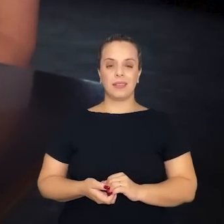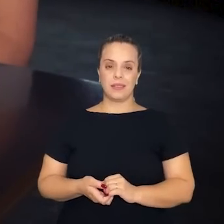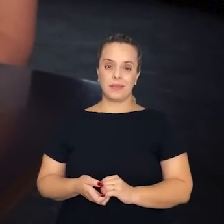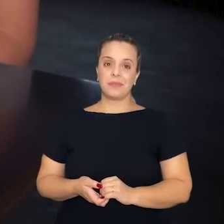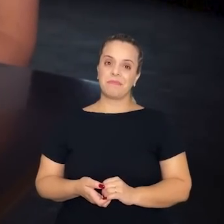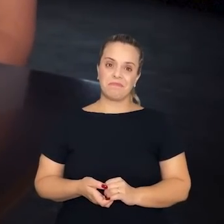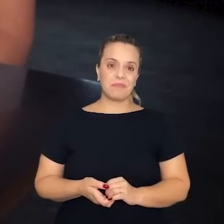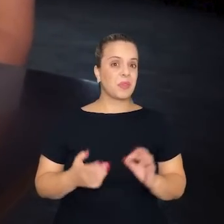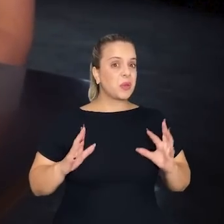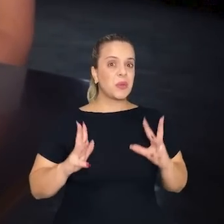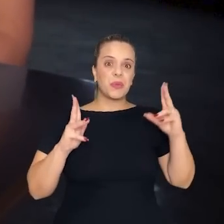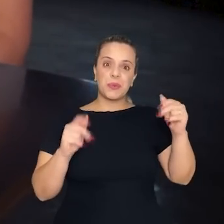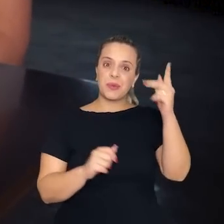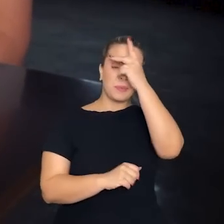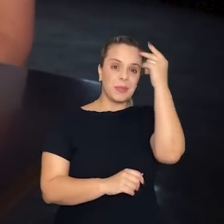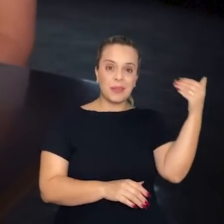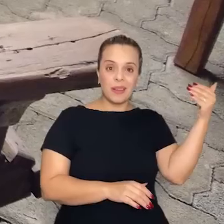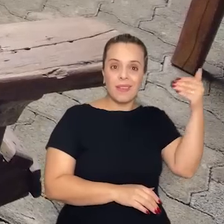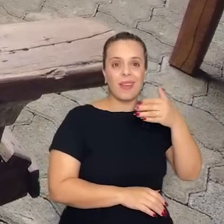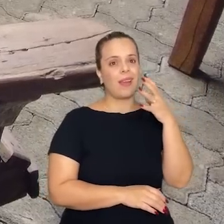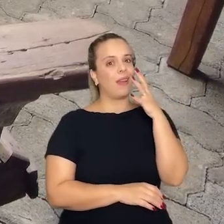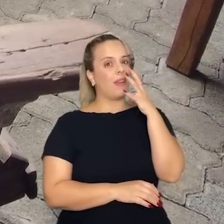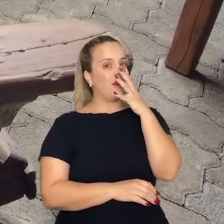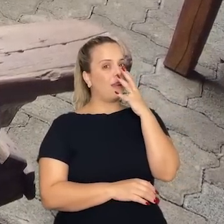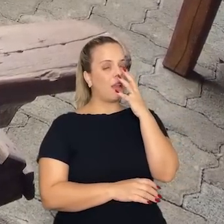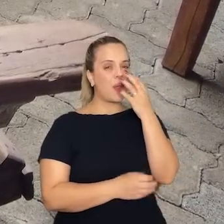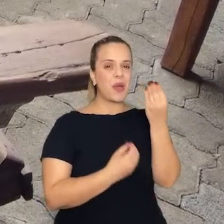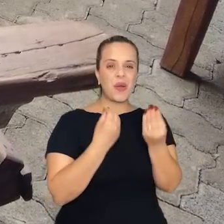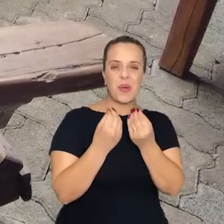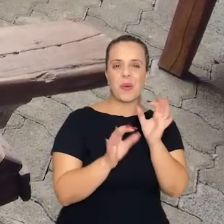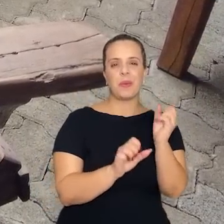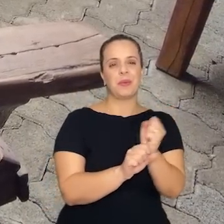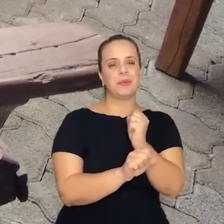Todo mundo que vem aqui fica encantado com a obra que foi feita.